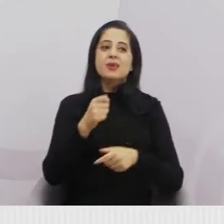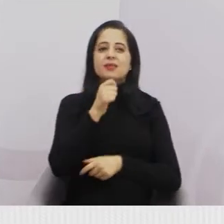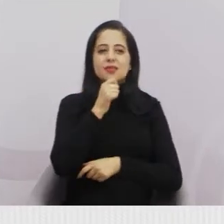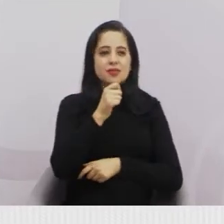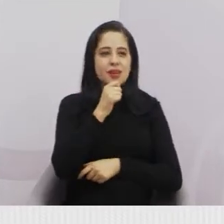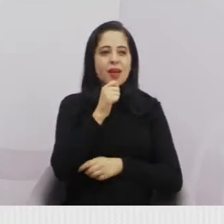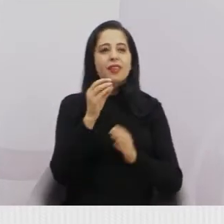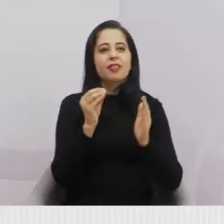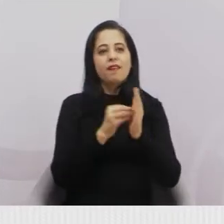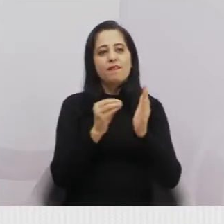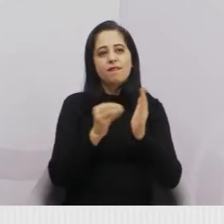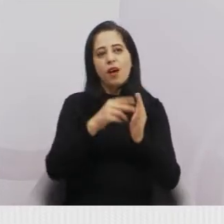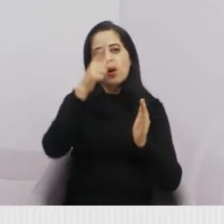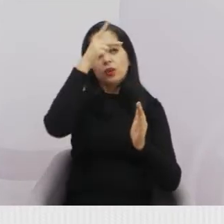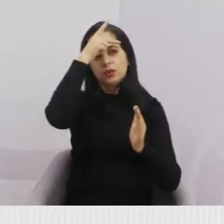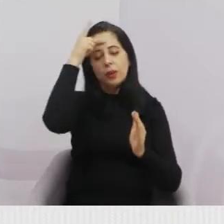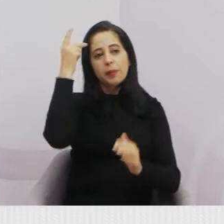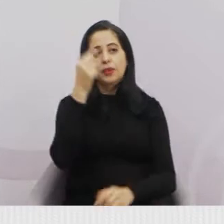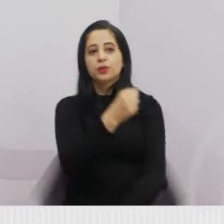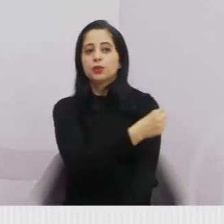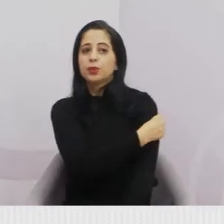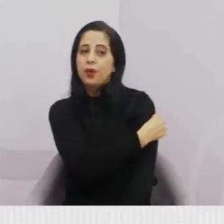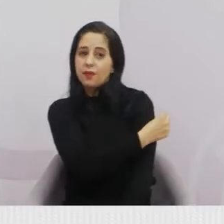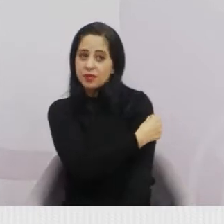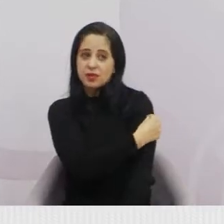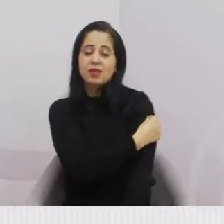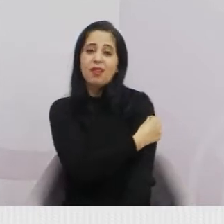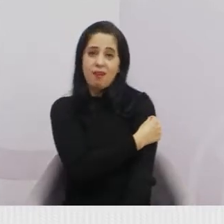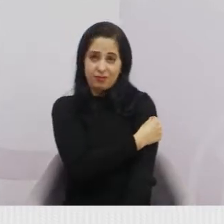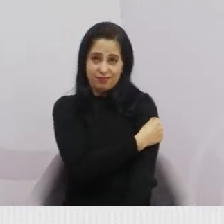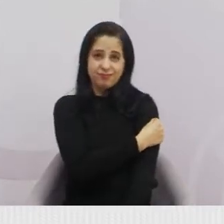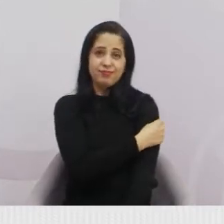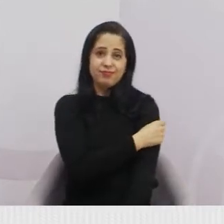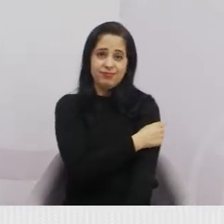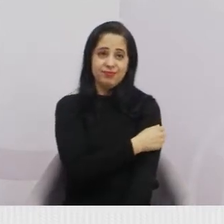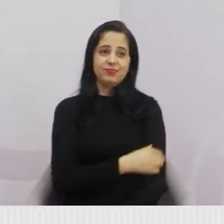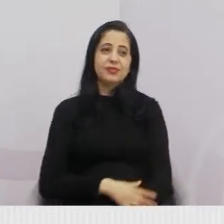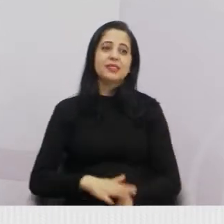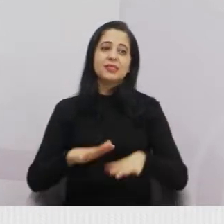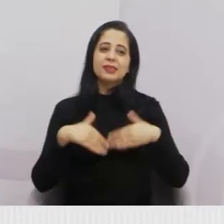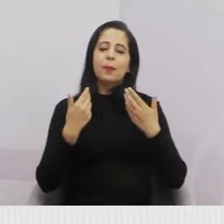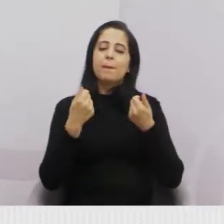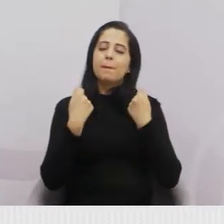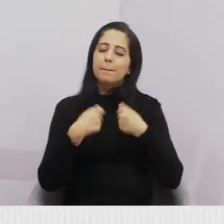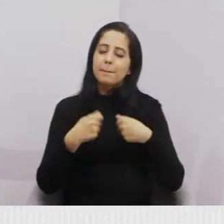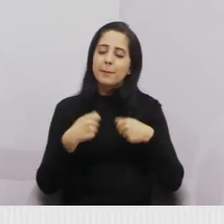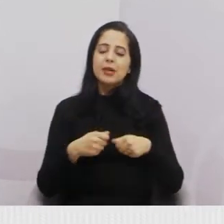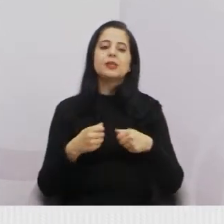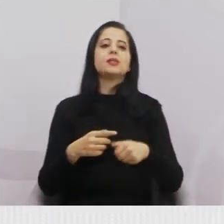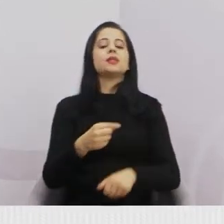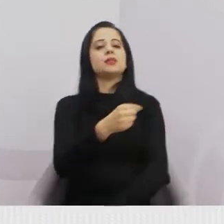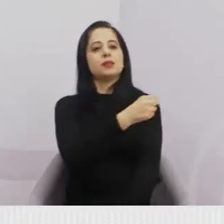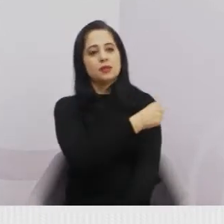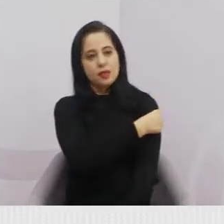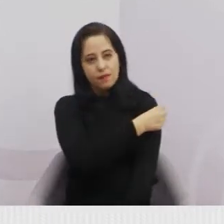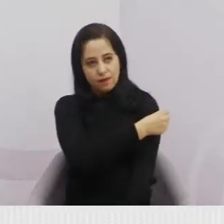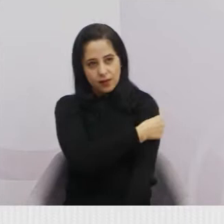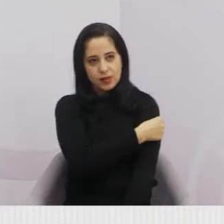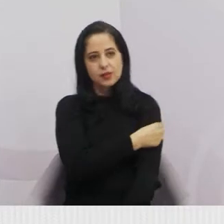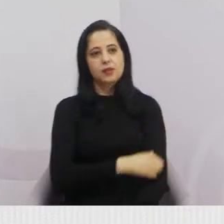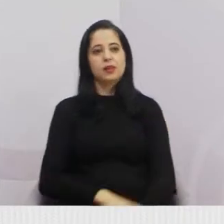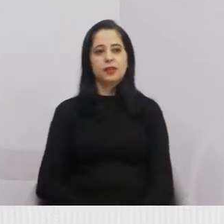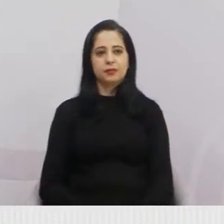que ainda não receberam nem a primeira dose ainda, tá? Então, essas pessoas têm a possibilidade,